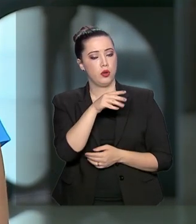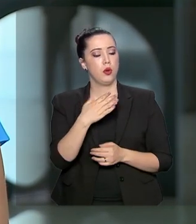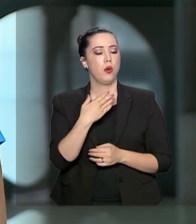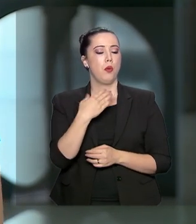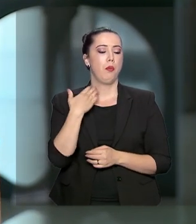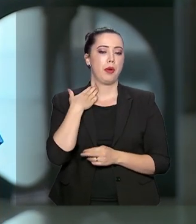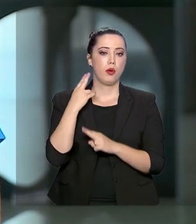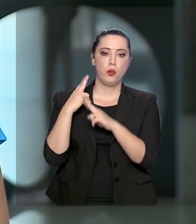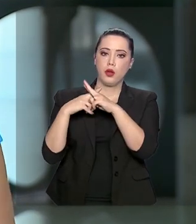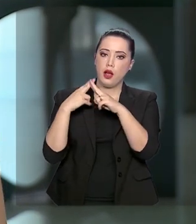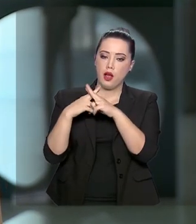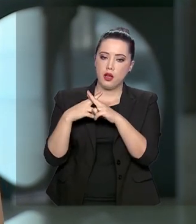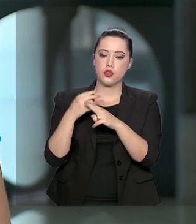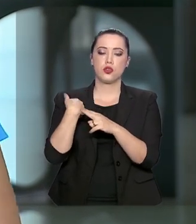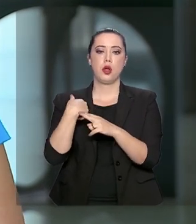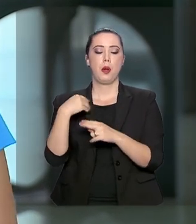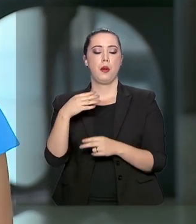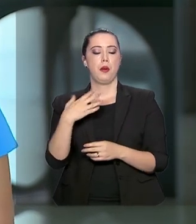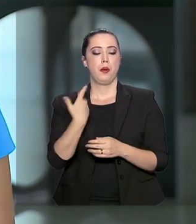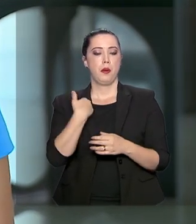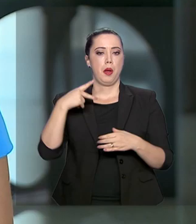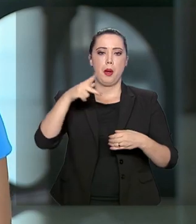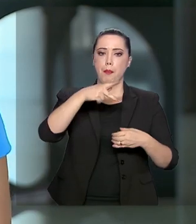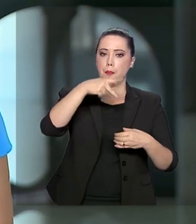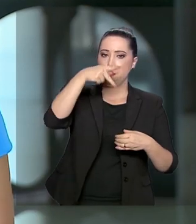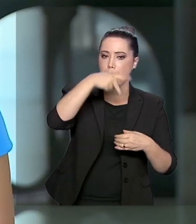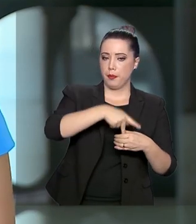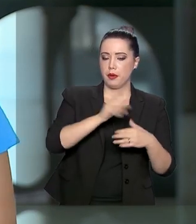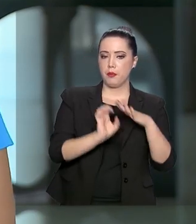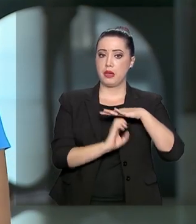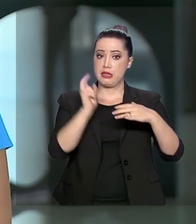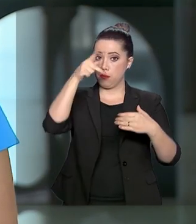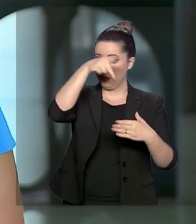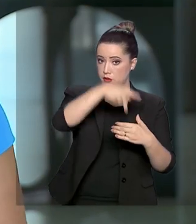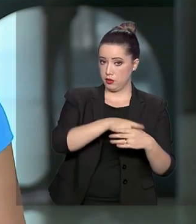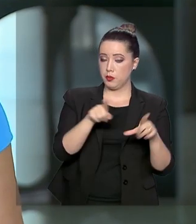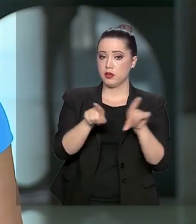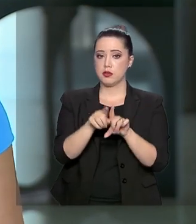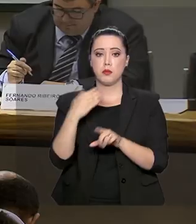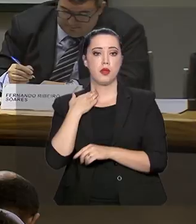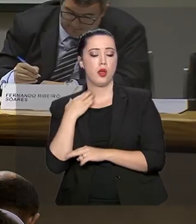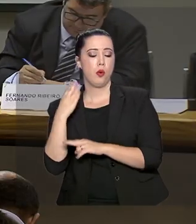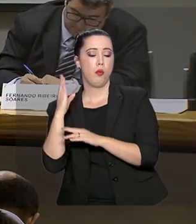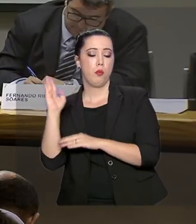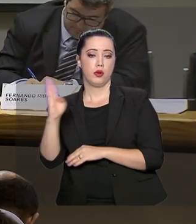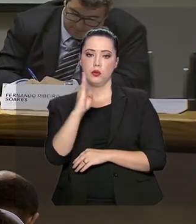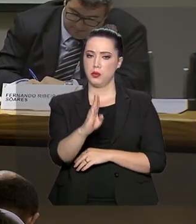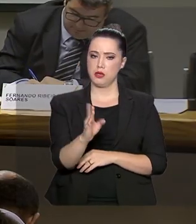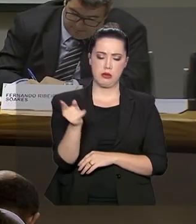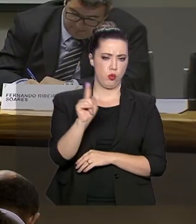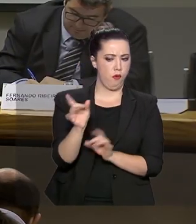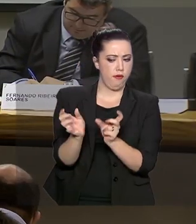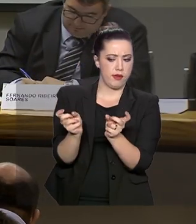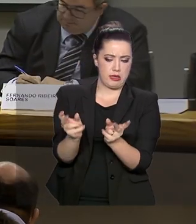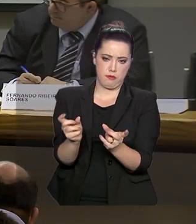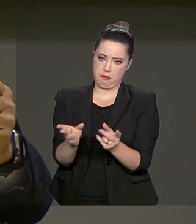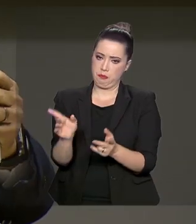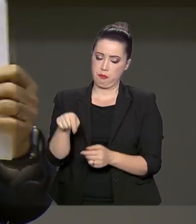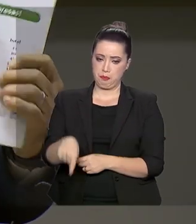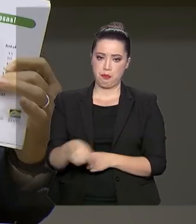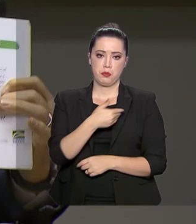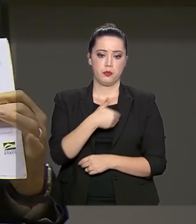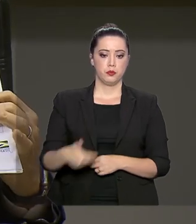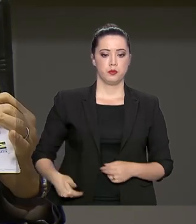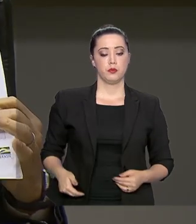a Petrobras e o Banco do Brasil não devem ser privatizados no atual governo. De acordo com o Salim Matar, a